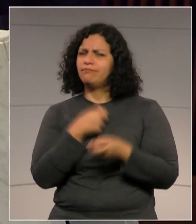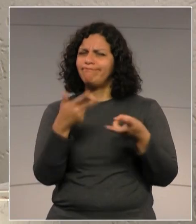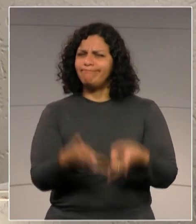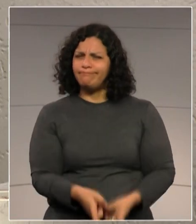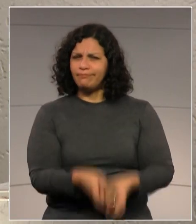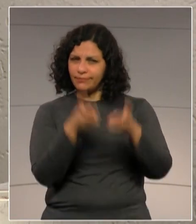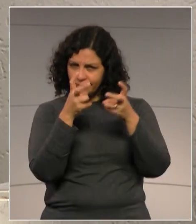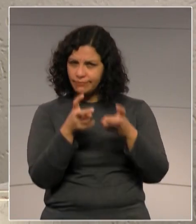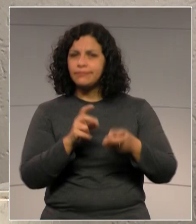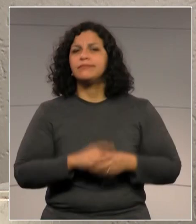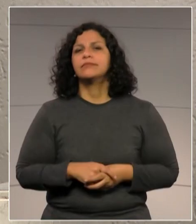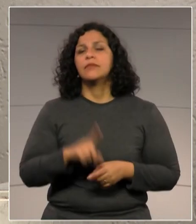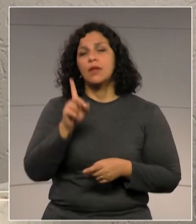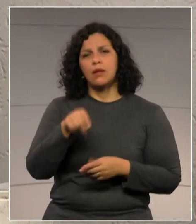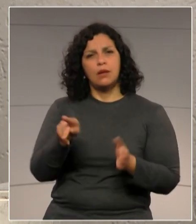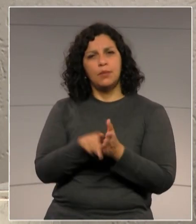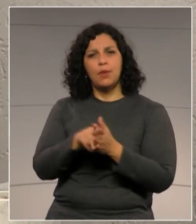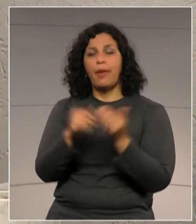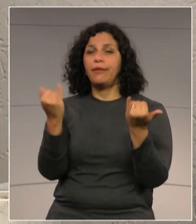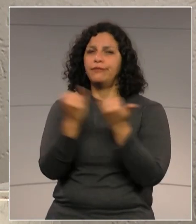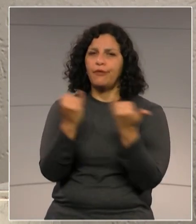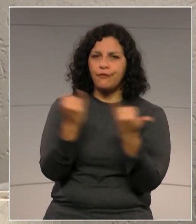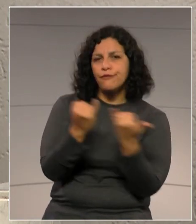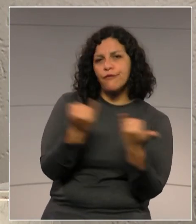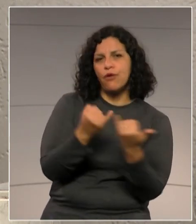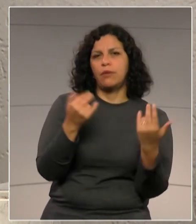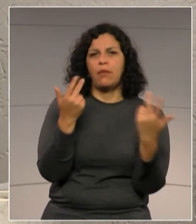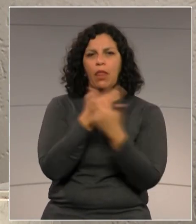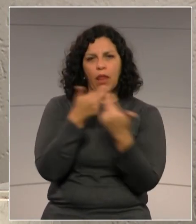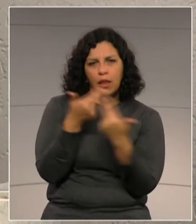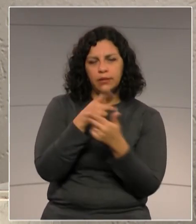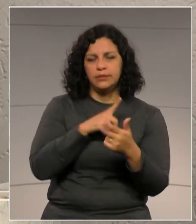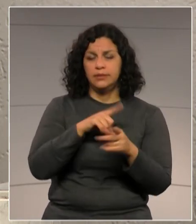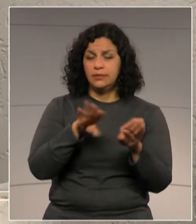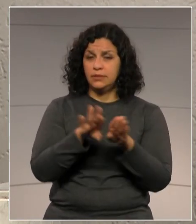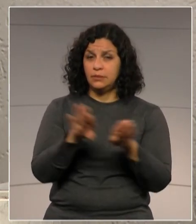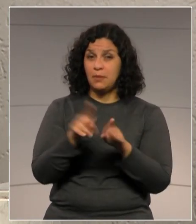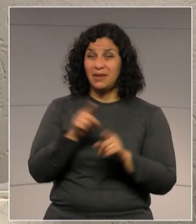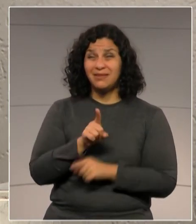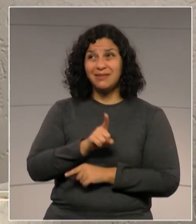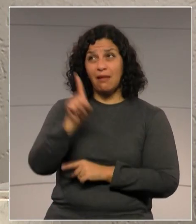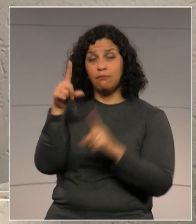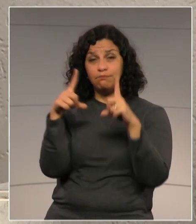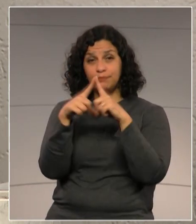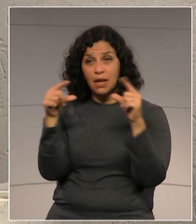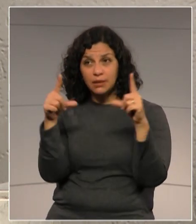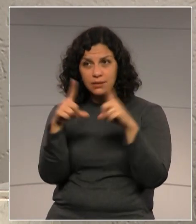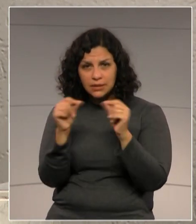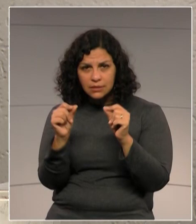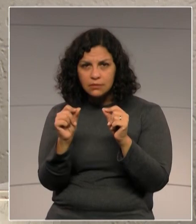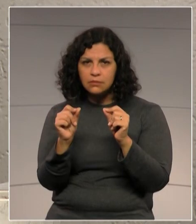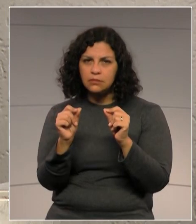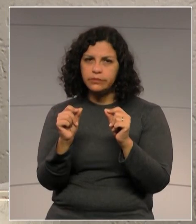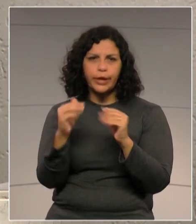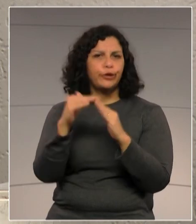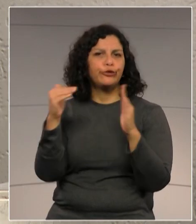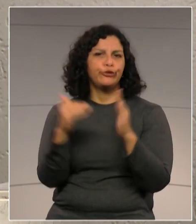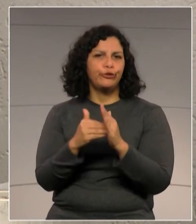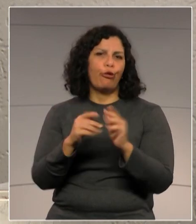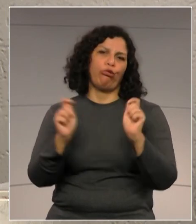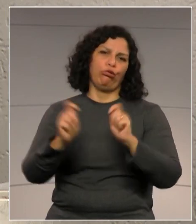que é mais fofoca do que outra coisa. Mas, vindo de Brasília, tudo é possível, né?